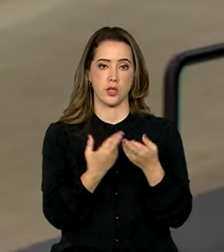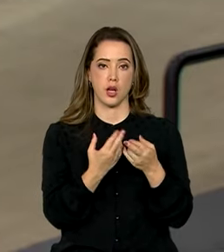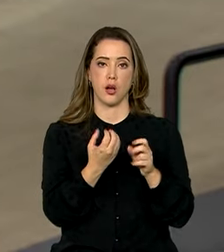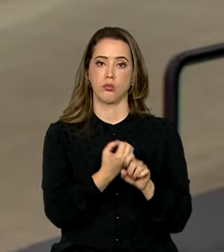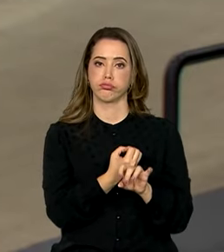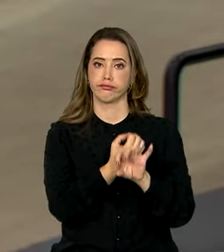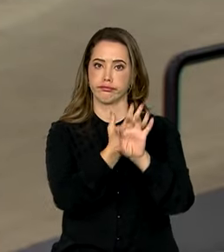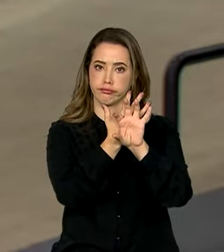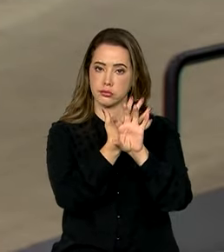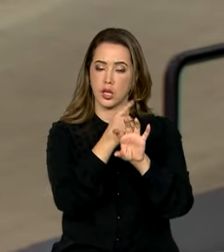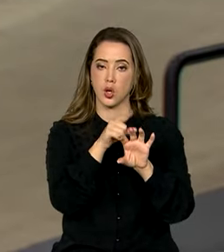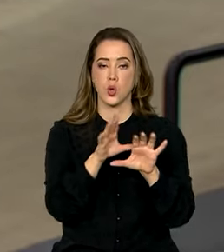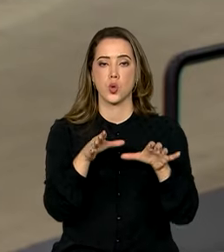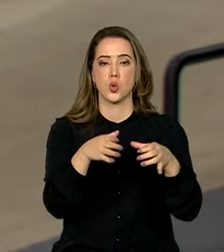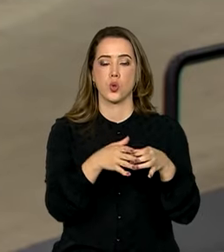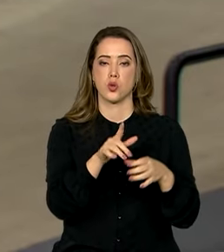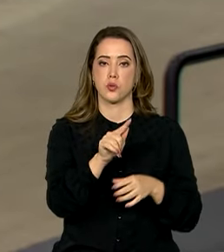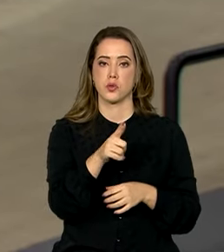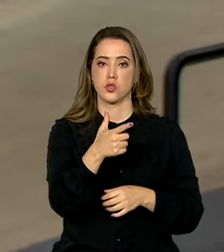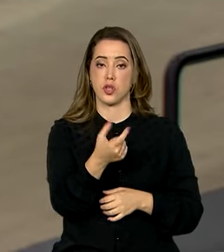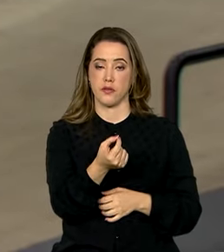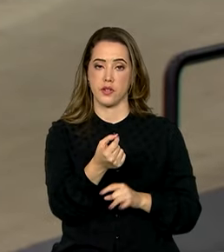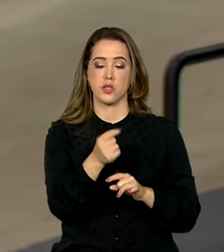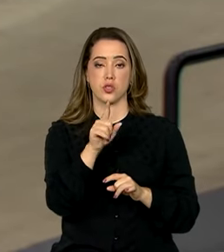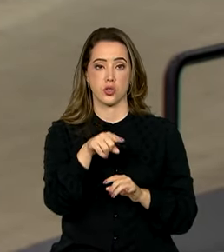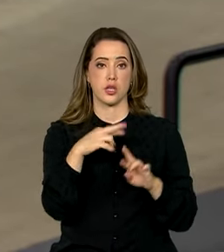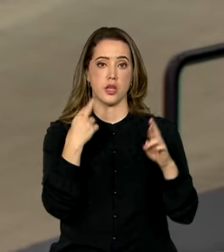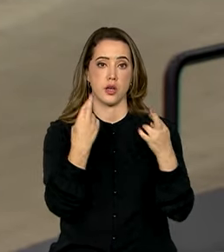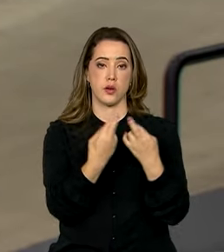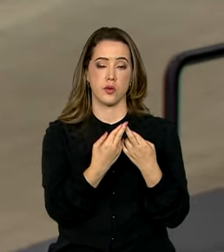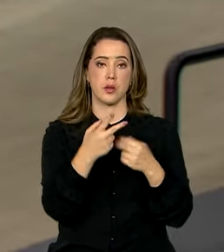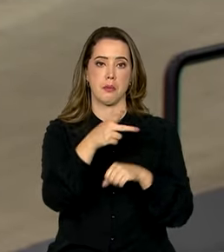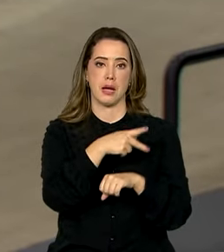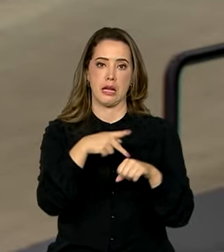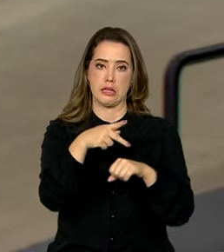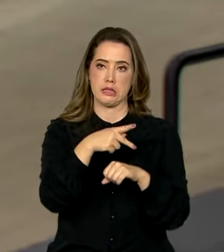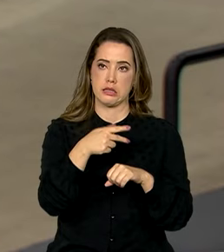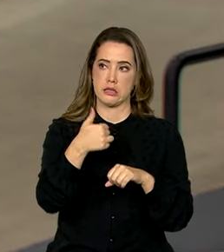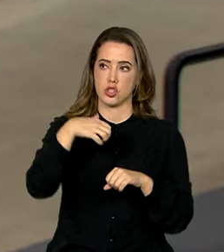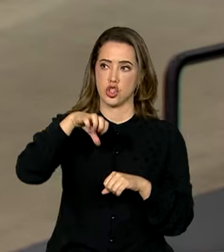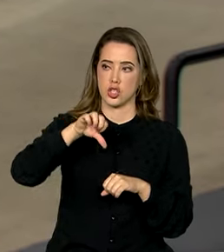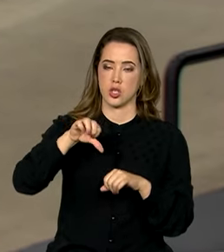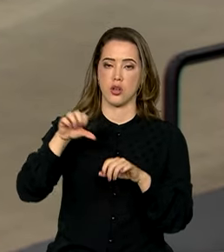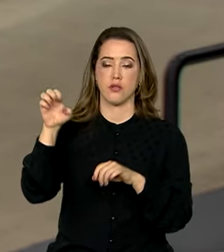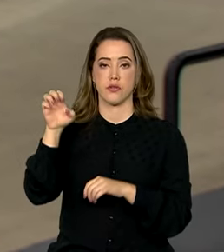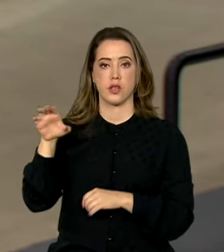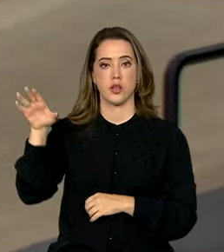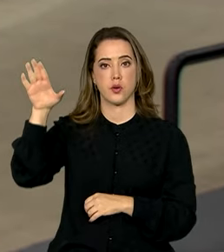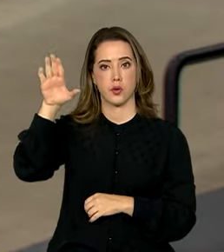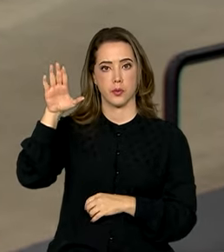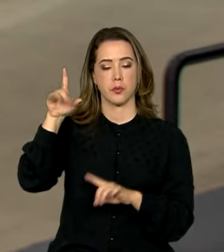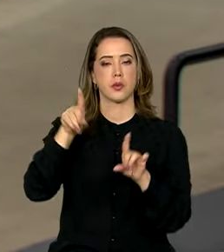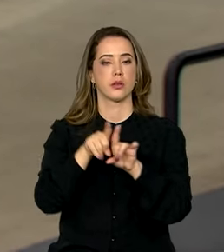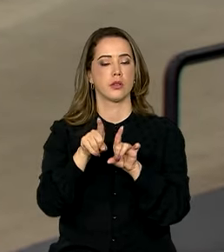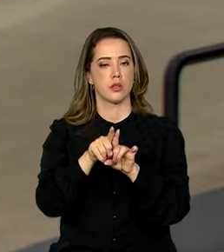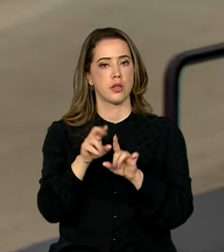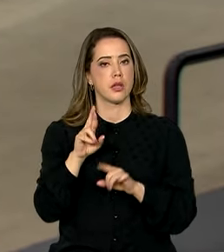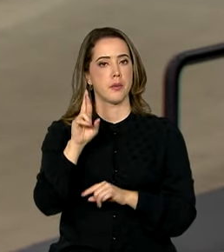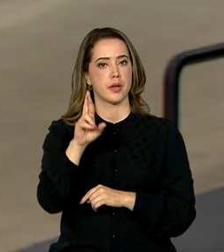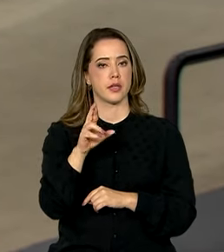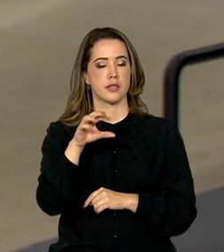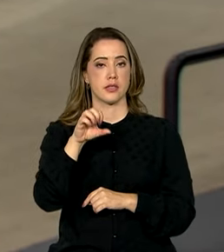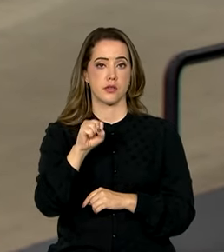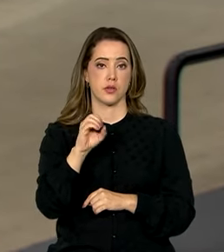do G20, grupo que reúne representantes de 19 países e da União Europeia e representa 80% da